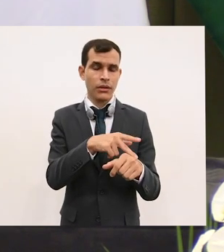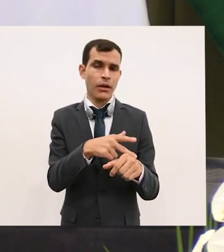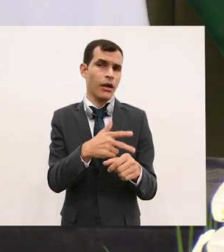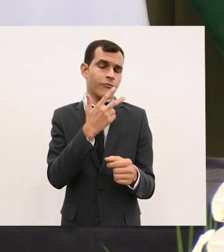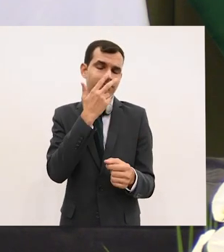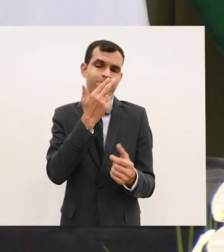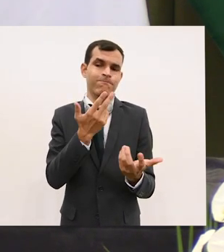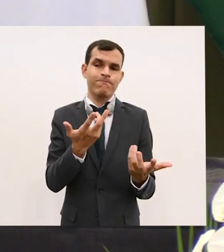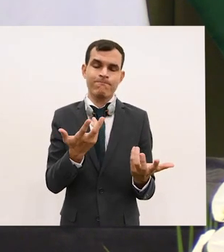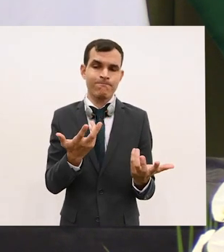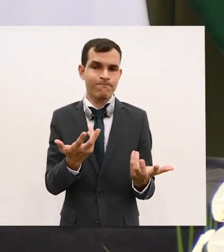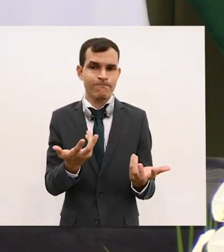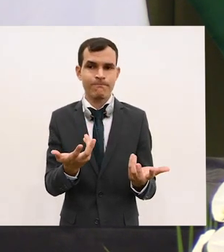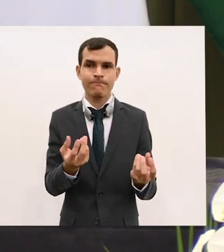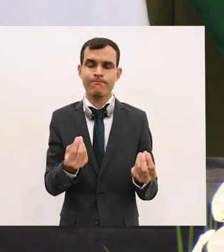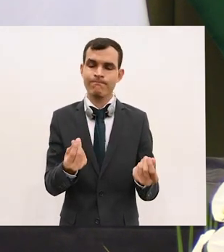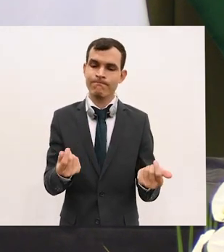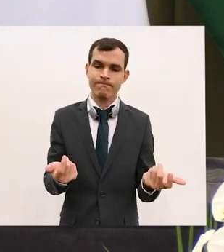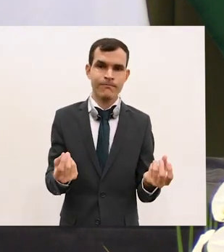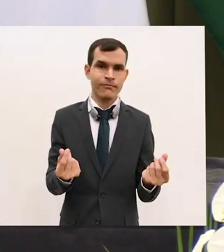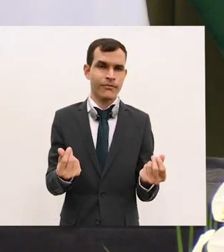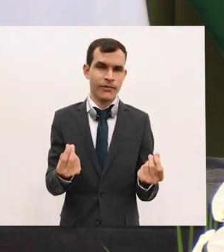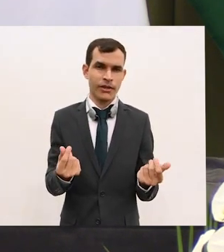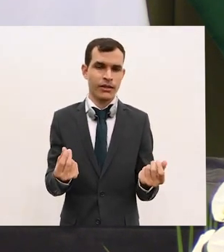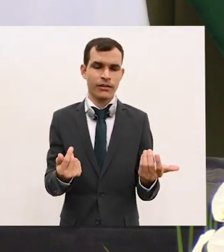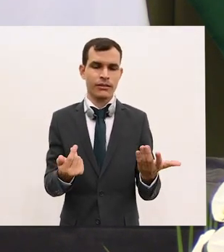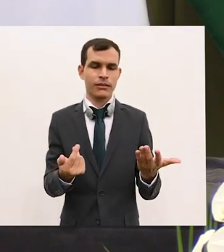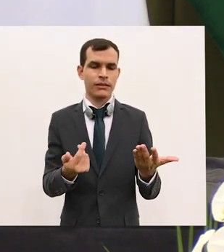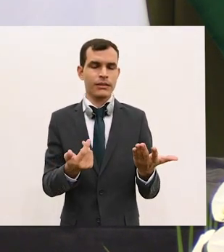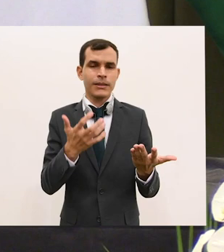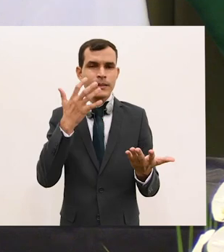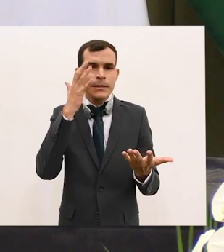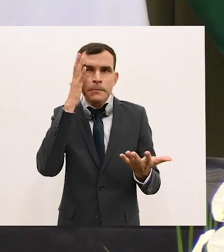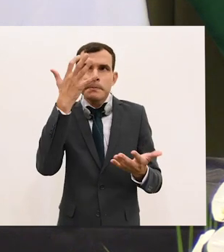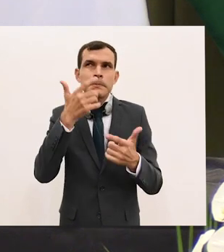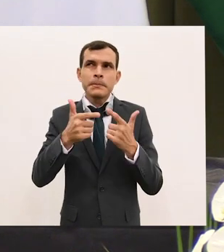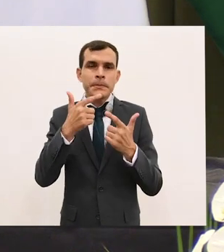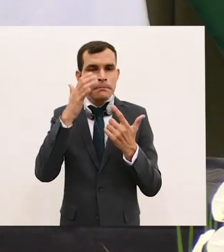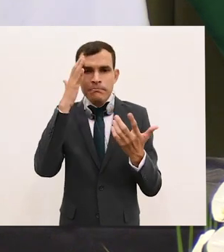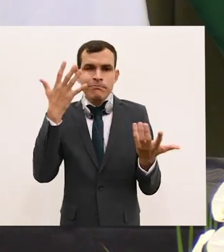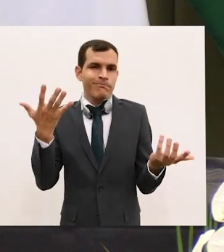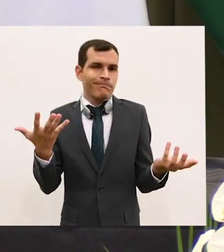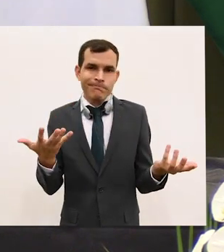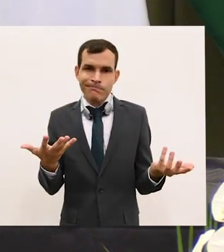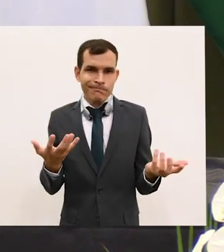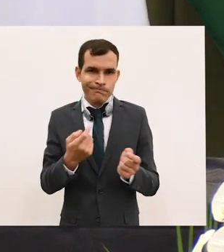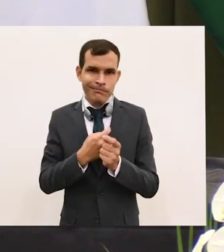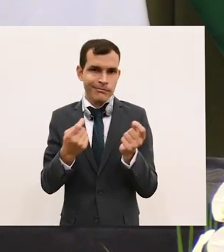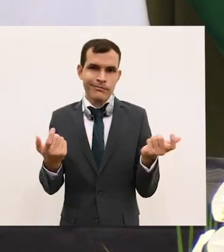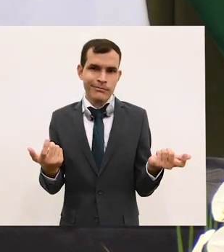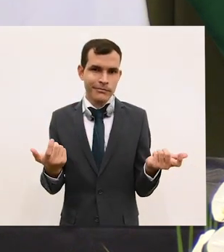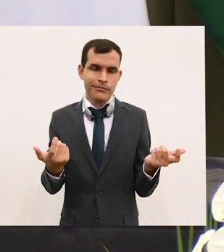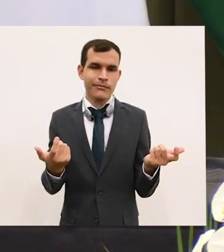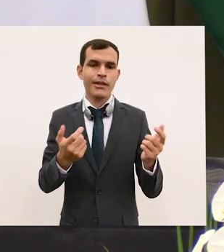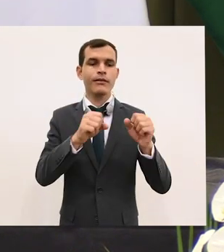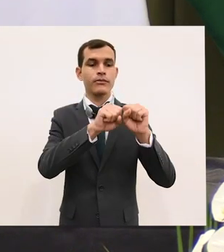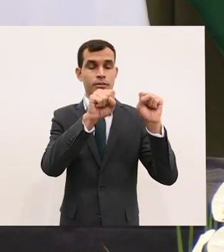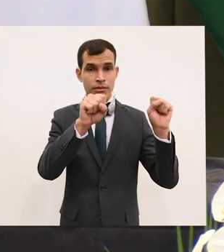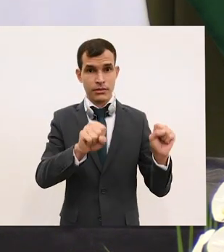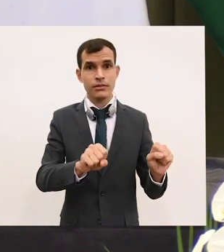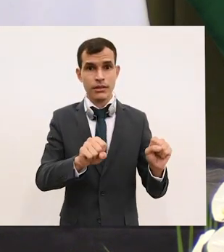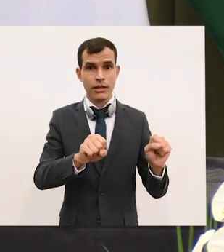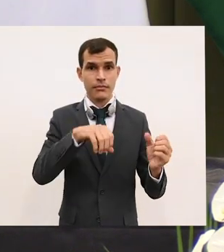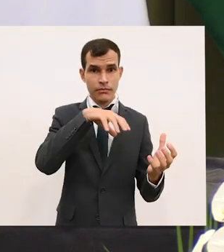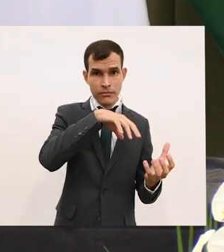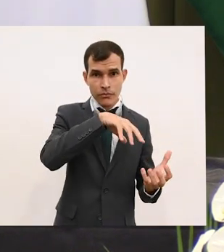mais como uma sanção ou como uma censura, mas não resolve o problema que nós temos nesse momento, que é de fortalecer o sistema internacional, o sistema multilateral